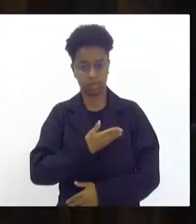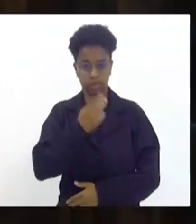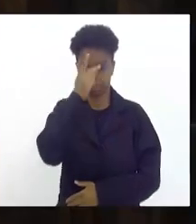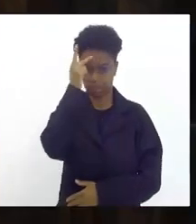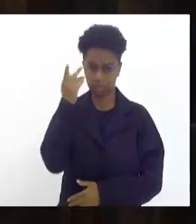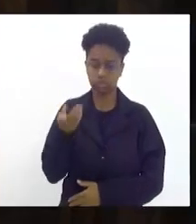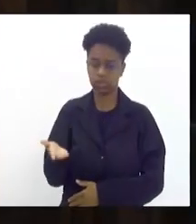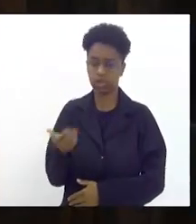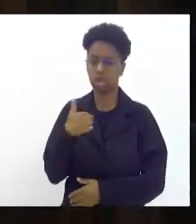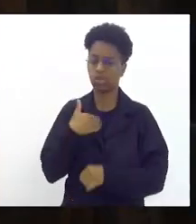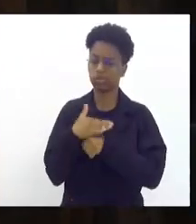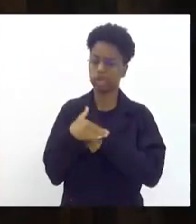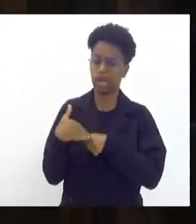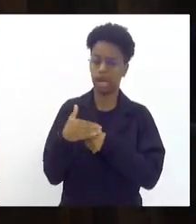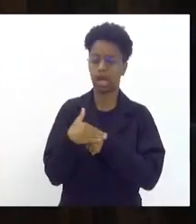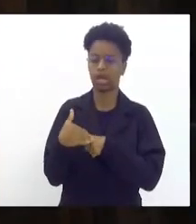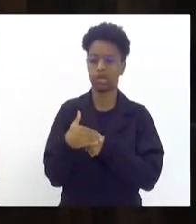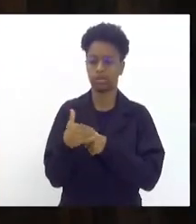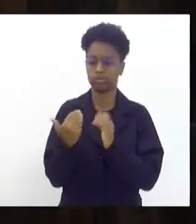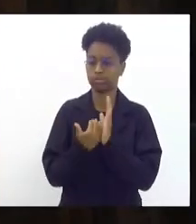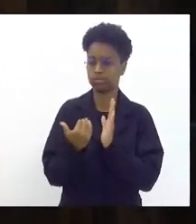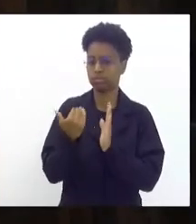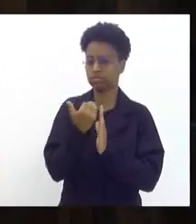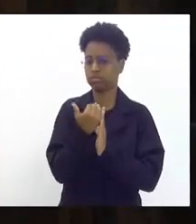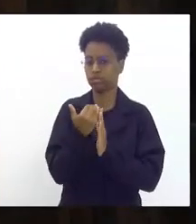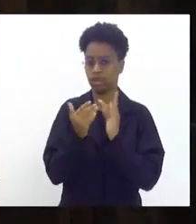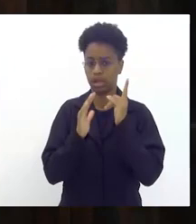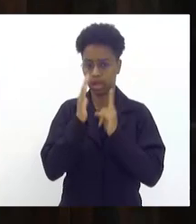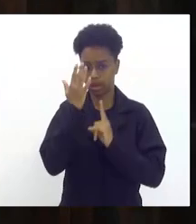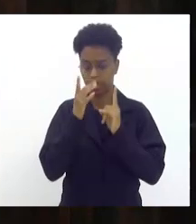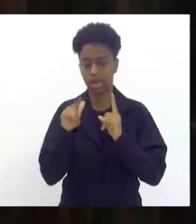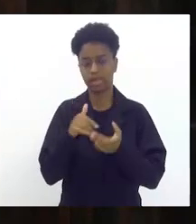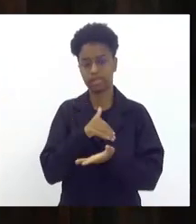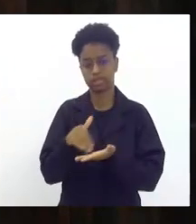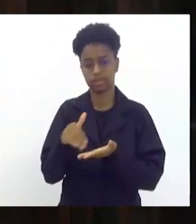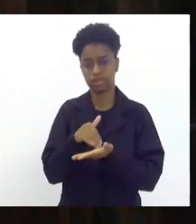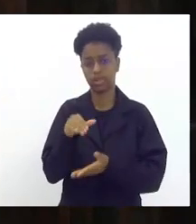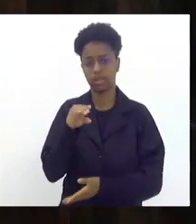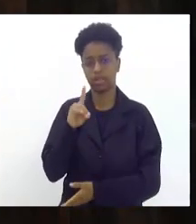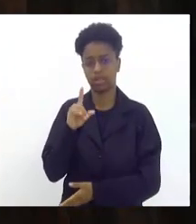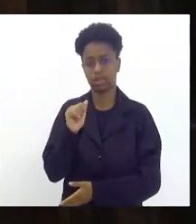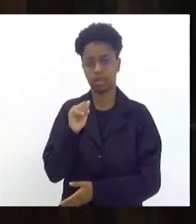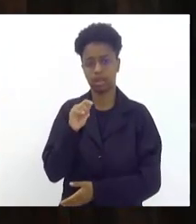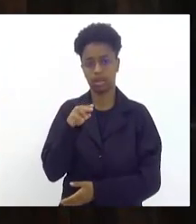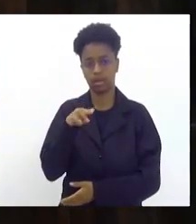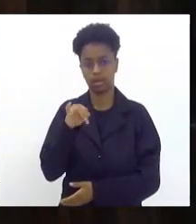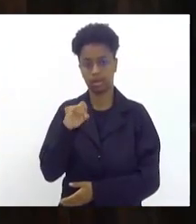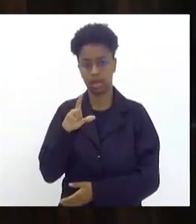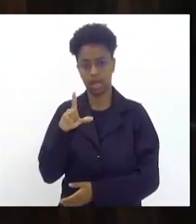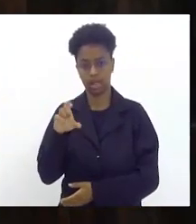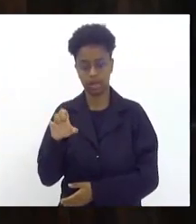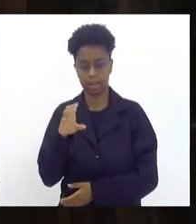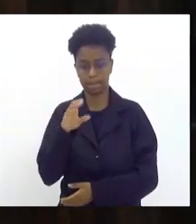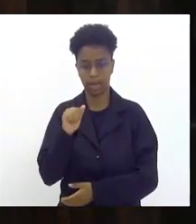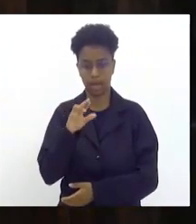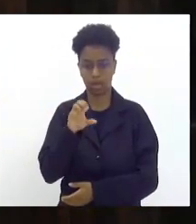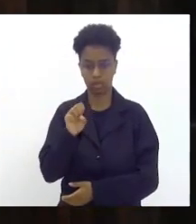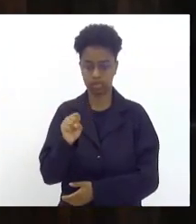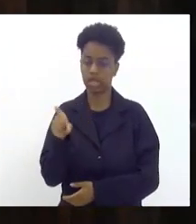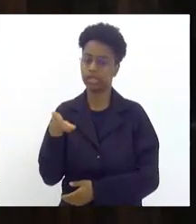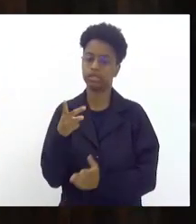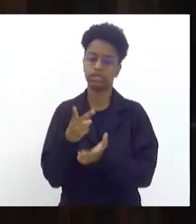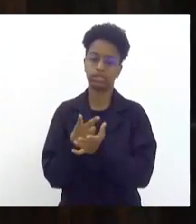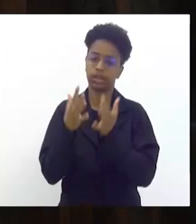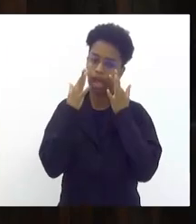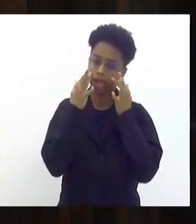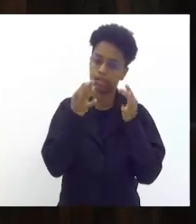um grande garim guardo um grande carinho no carnaval que é a secretária Daniela Barros uma secretária que sempre olhou